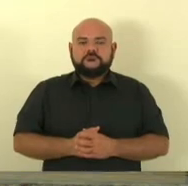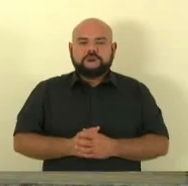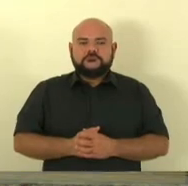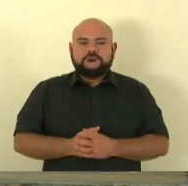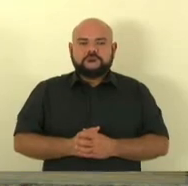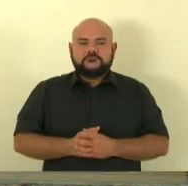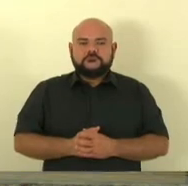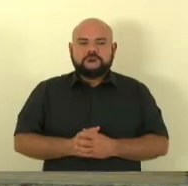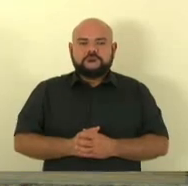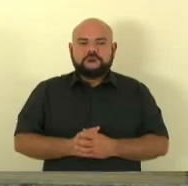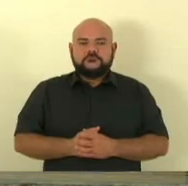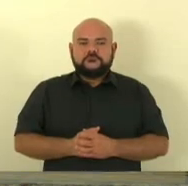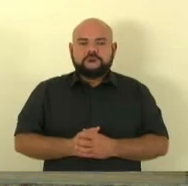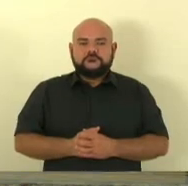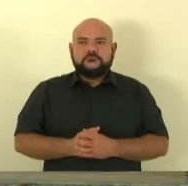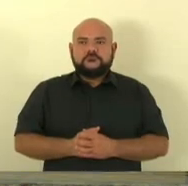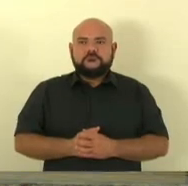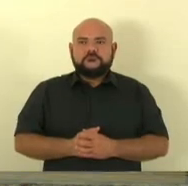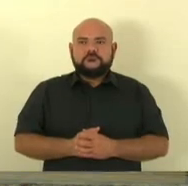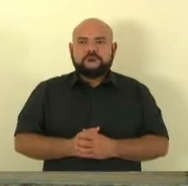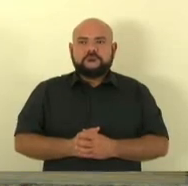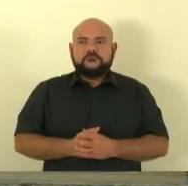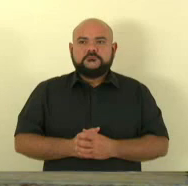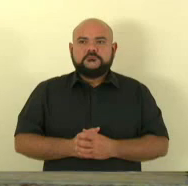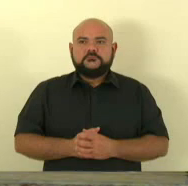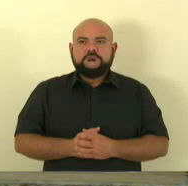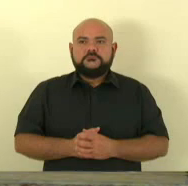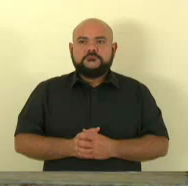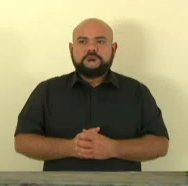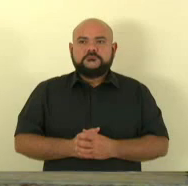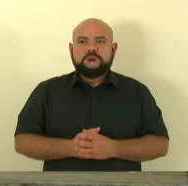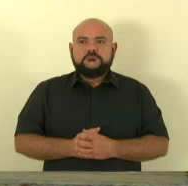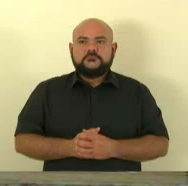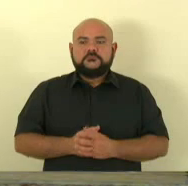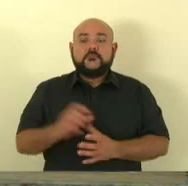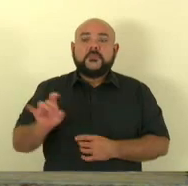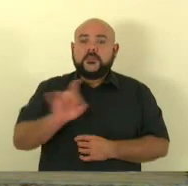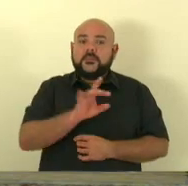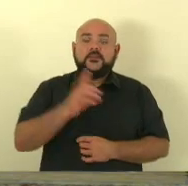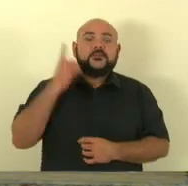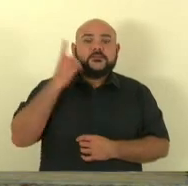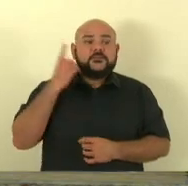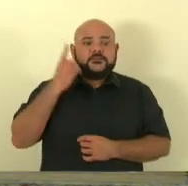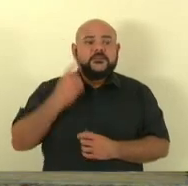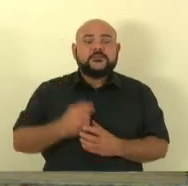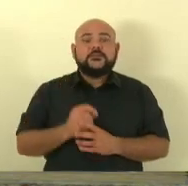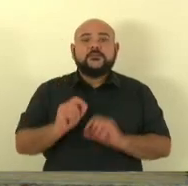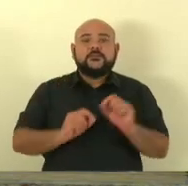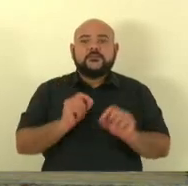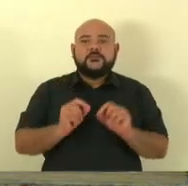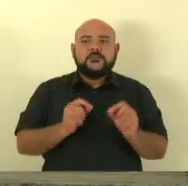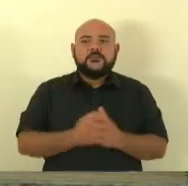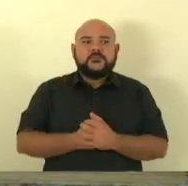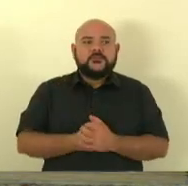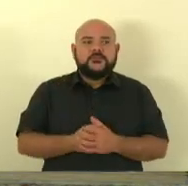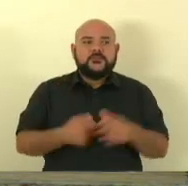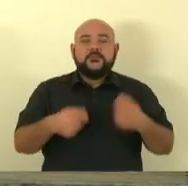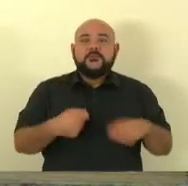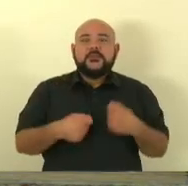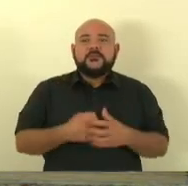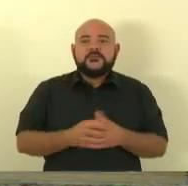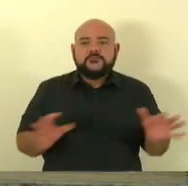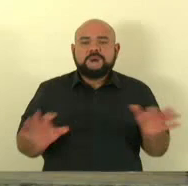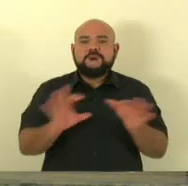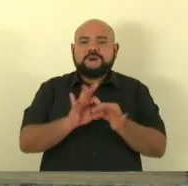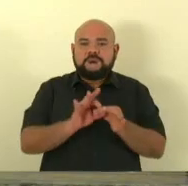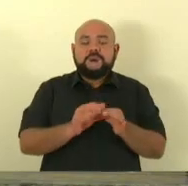Eu coloco a deliberação dos senhores e senhoras deputadas, no sentido de que possamos aí fazer a inversão da pauta. Os deputados